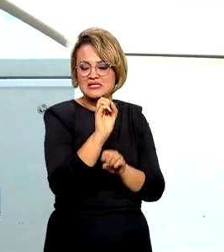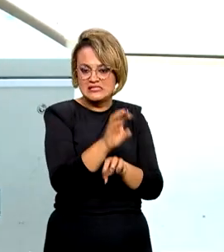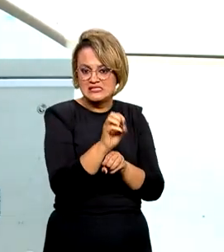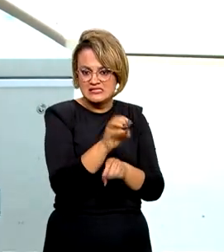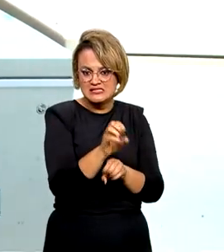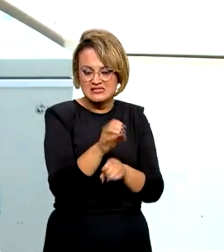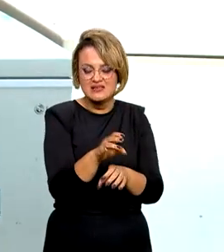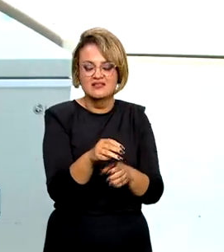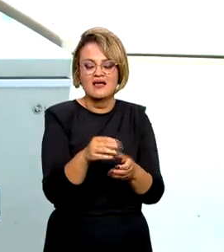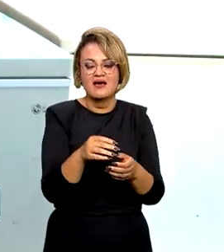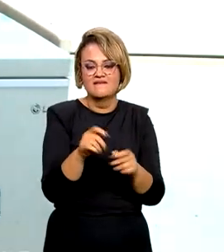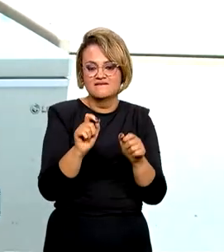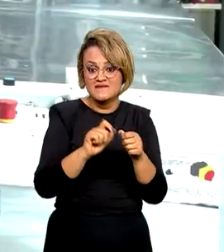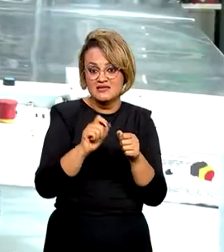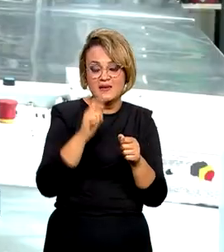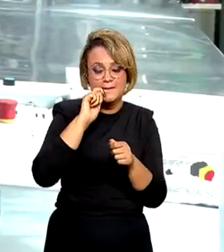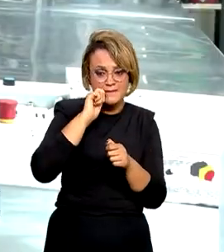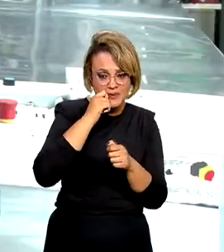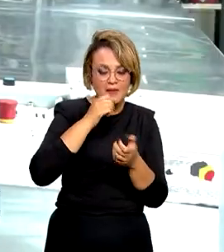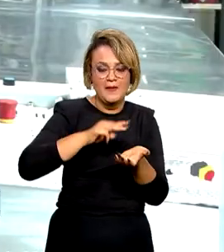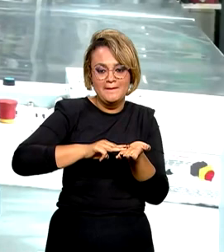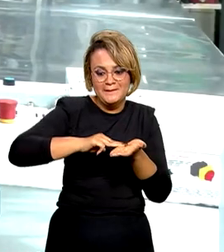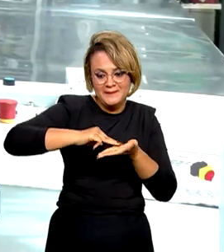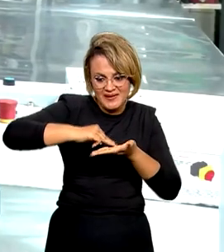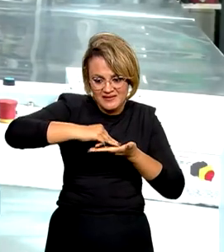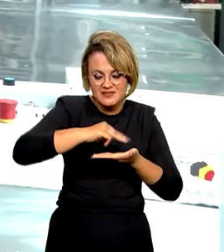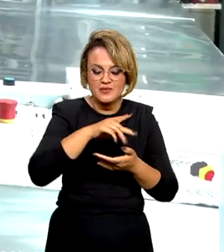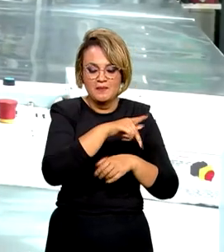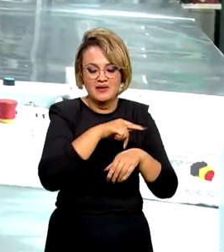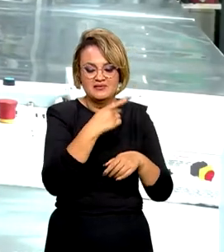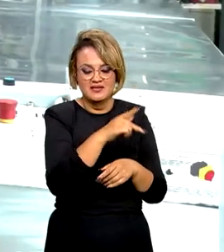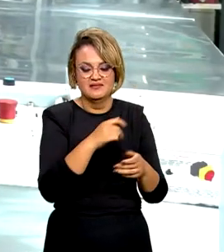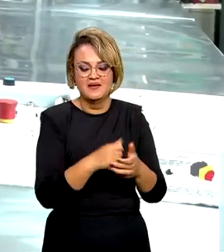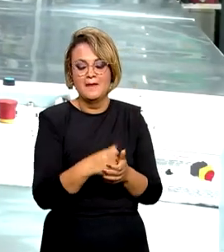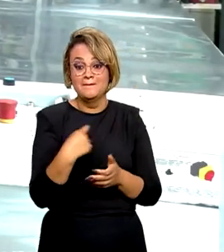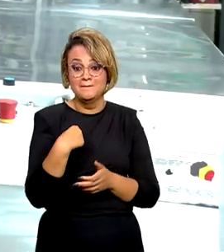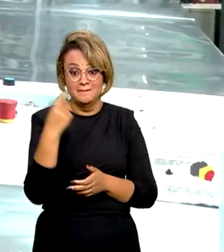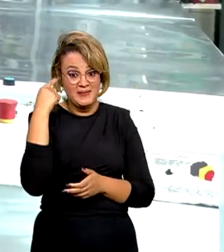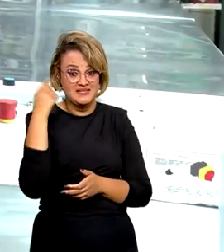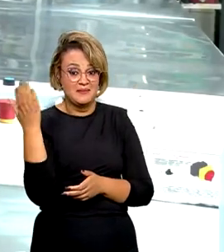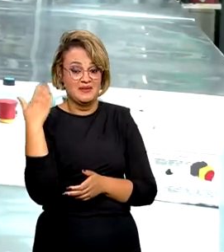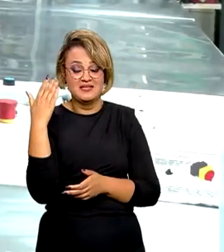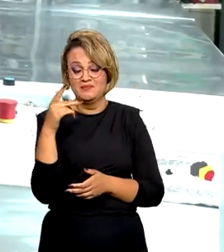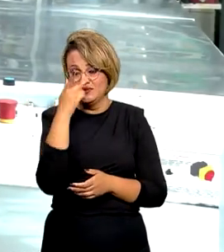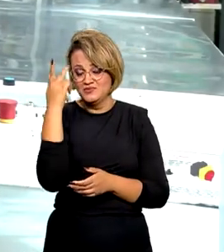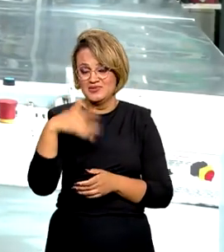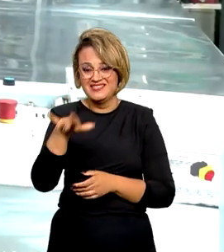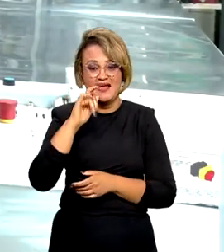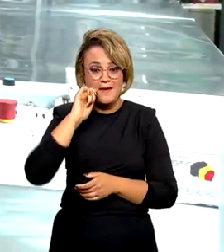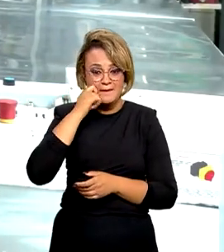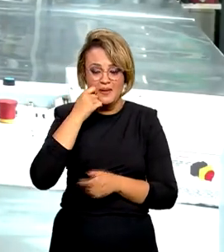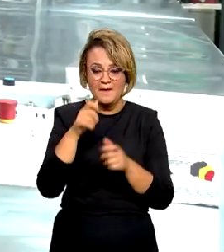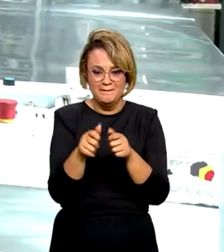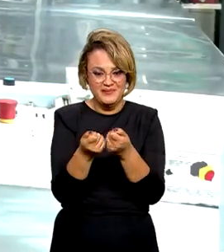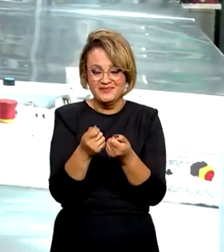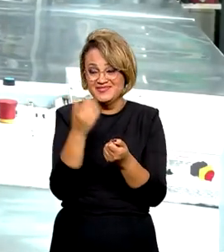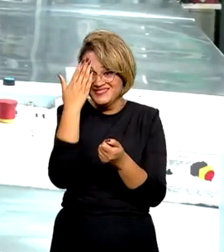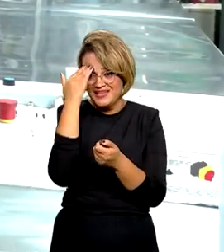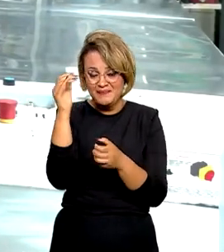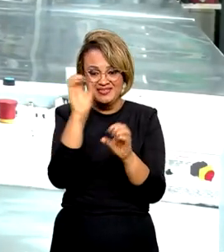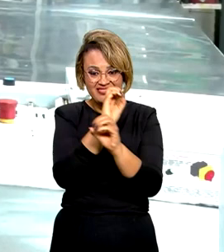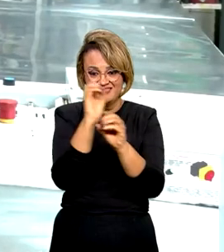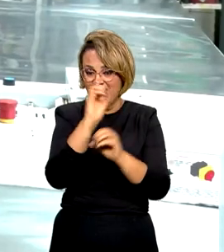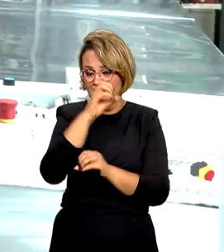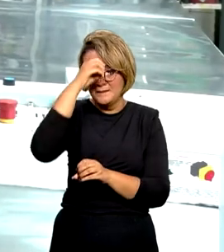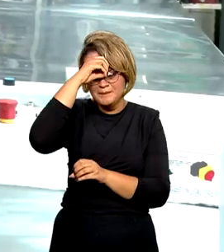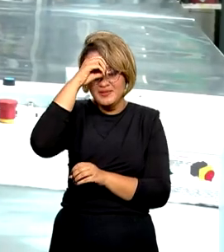e pastelaria no seu país. Só de ver alguém que não sabe nada de padaria e pastelaria, de repente vem e